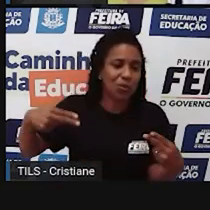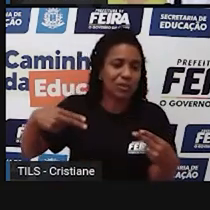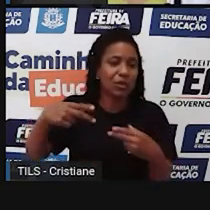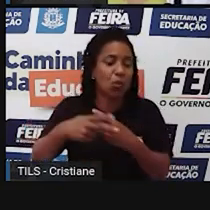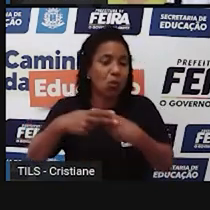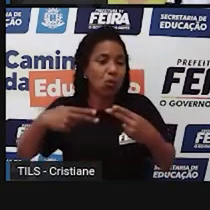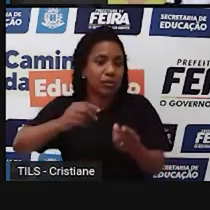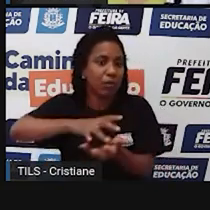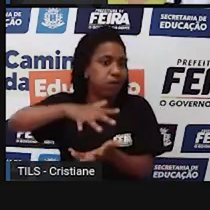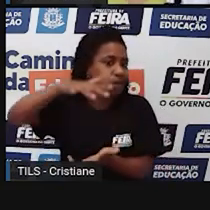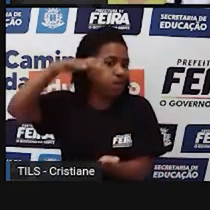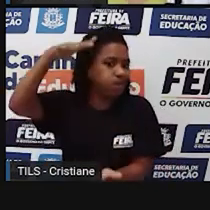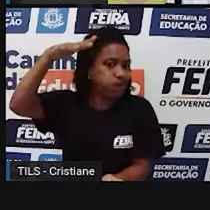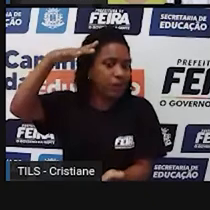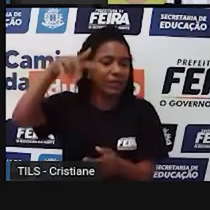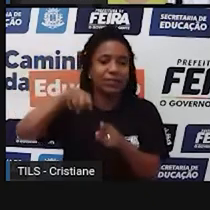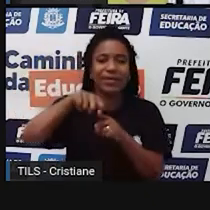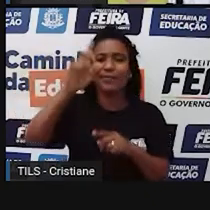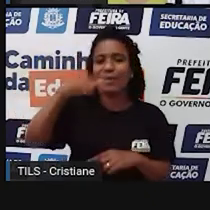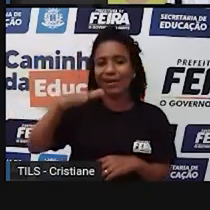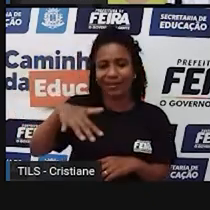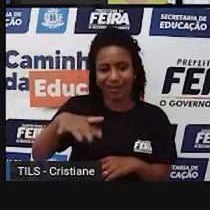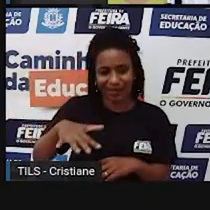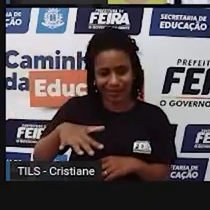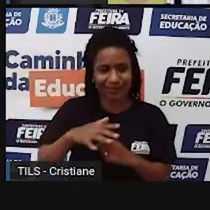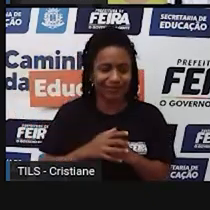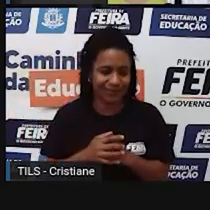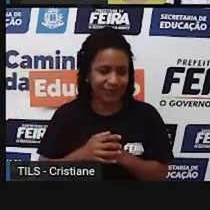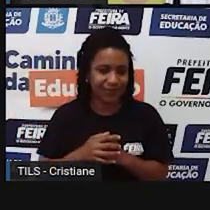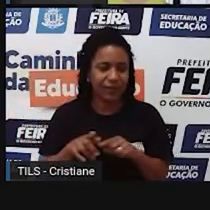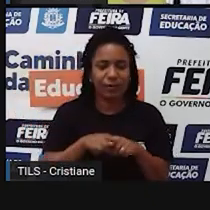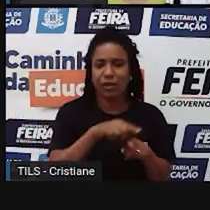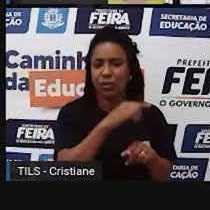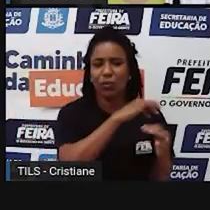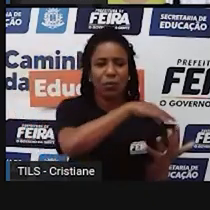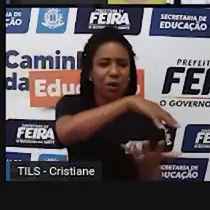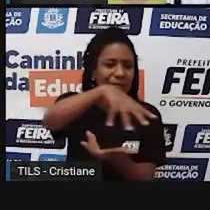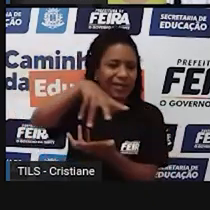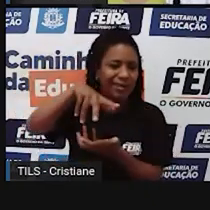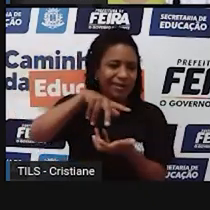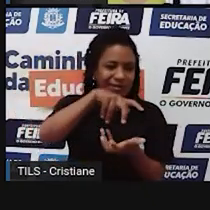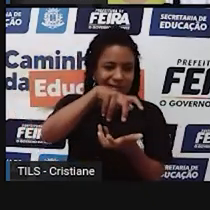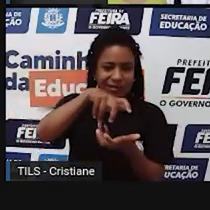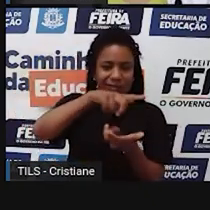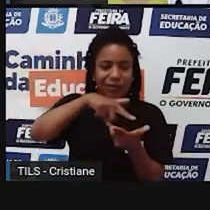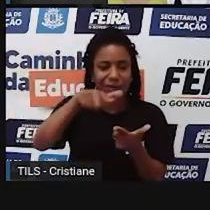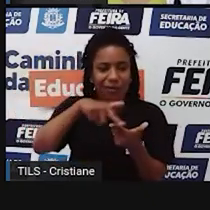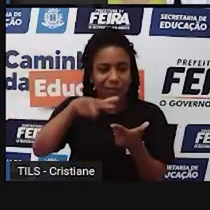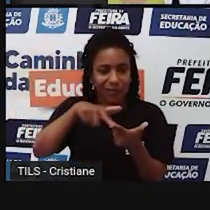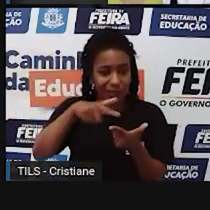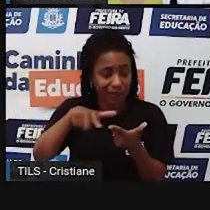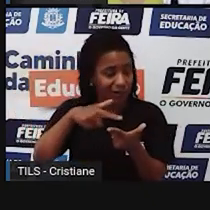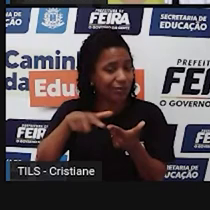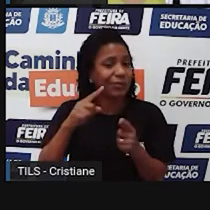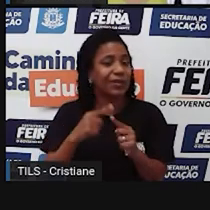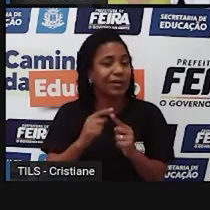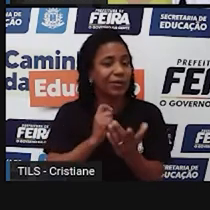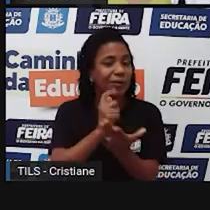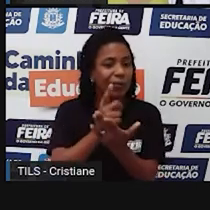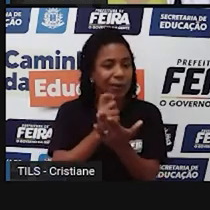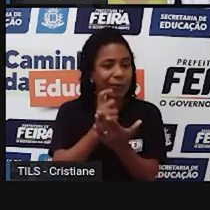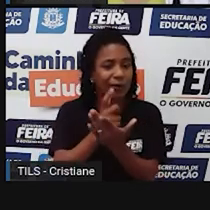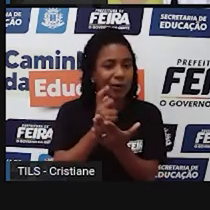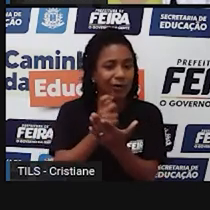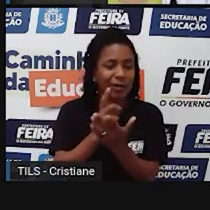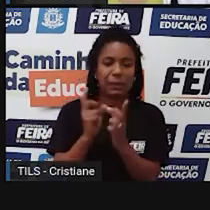baixar o preço. Tem também a questão dos impactos ambientais, que quanto mais o comércio vende, mais lixo se gera, tem as